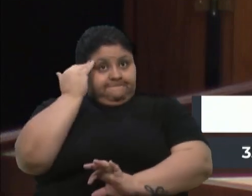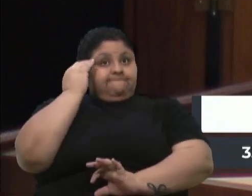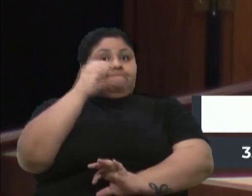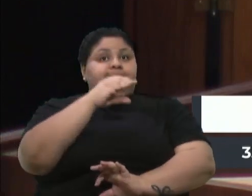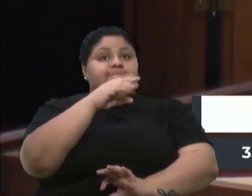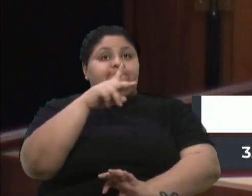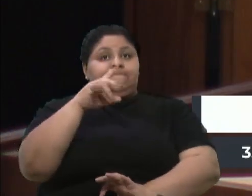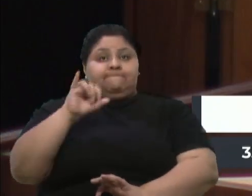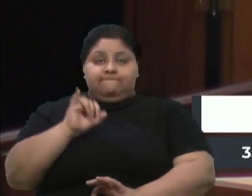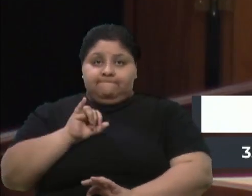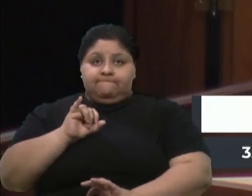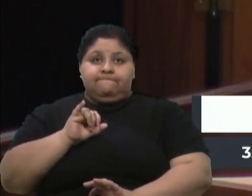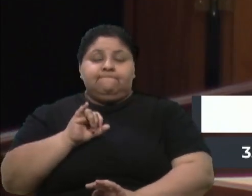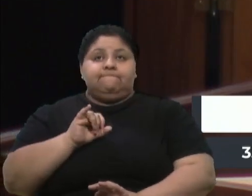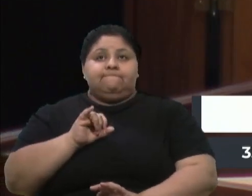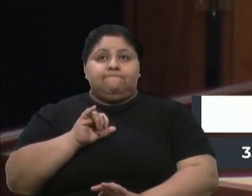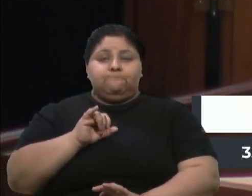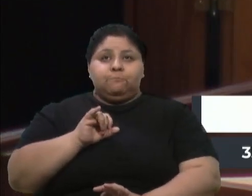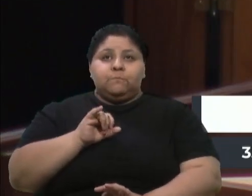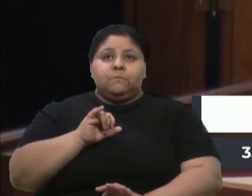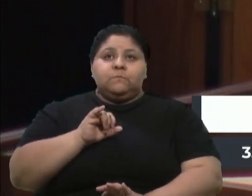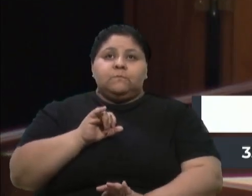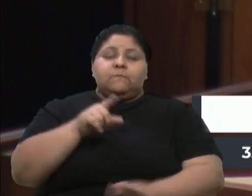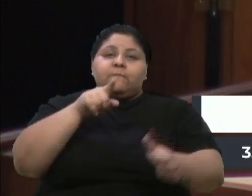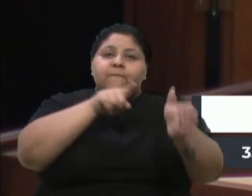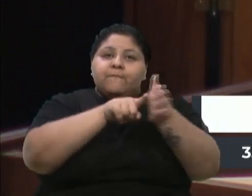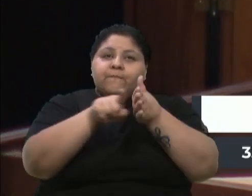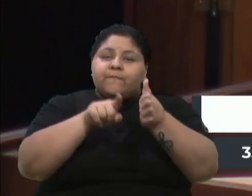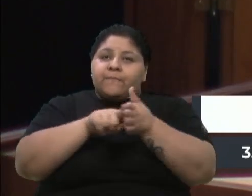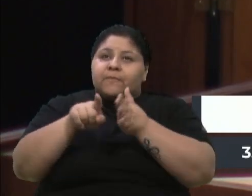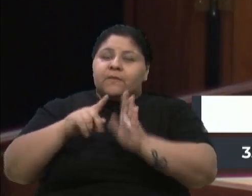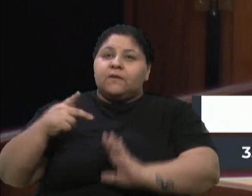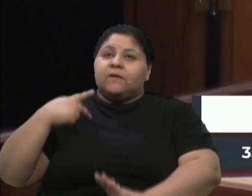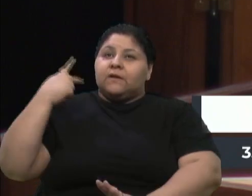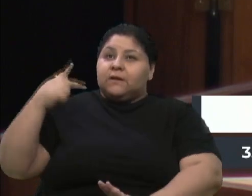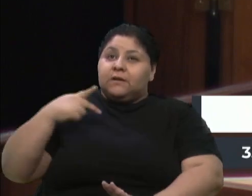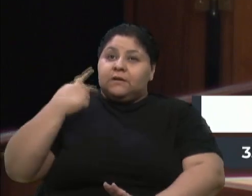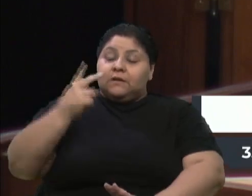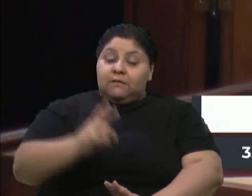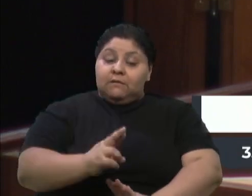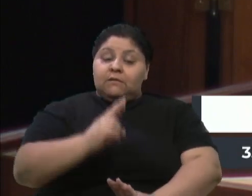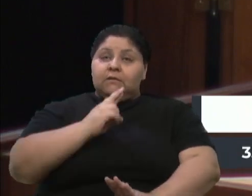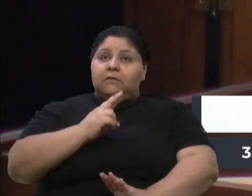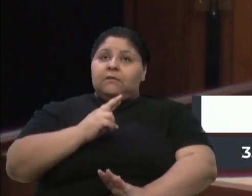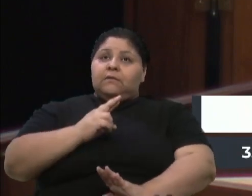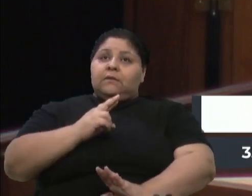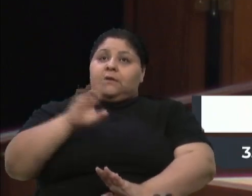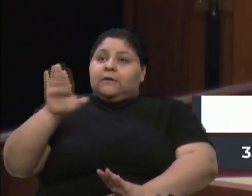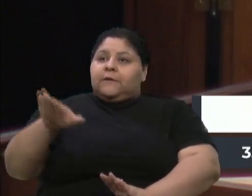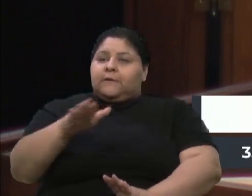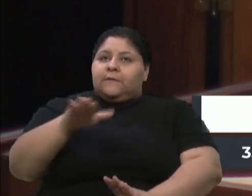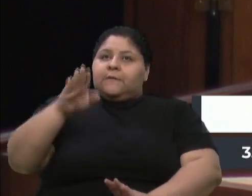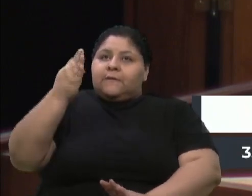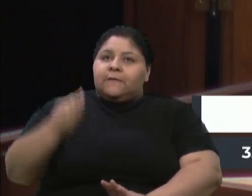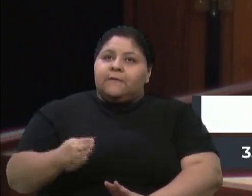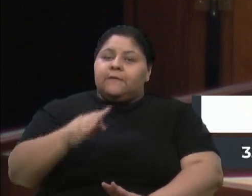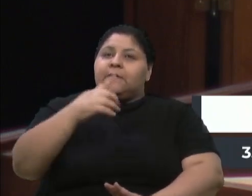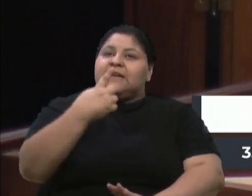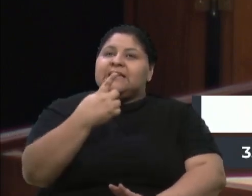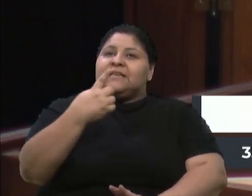aí. Estão sendo perguntadas pelos vereadores e sendo respondidas. A média é 13 mil